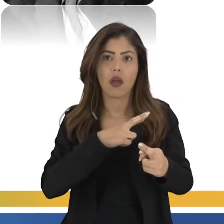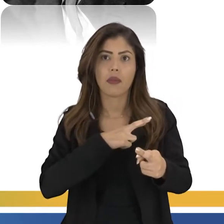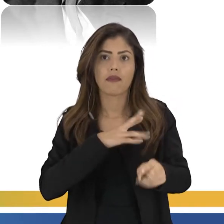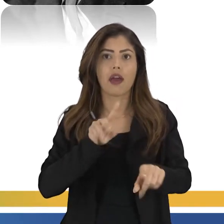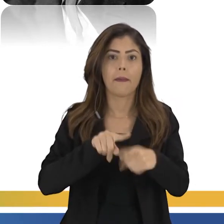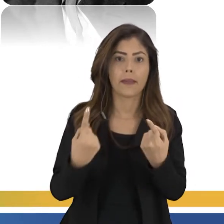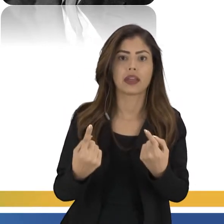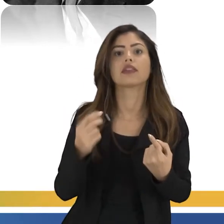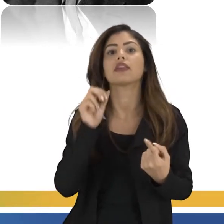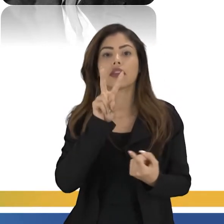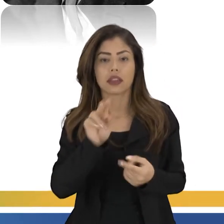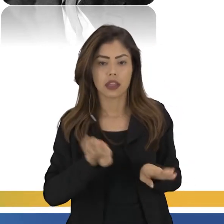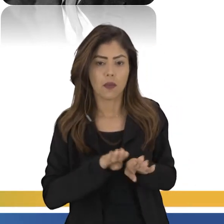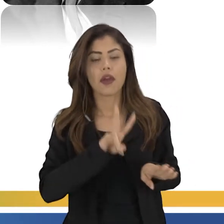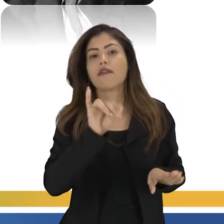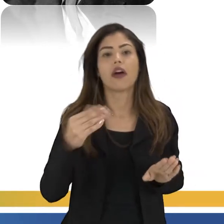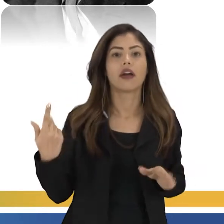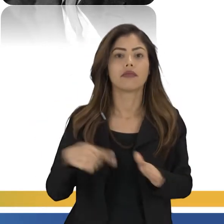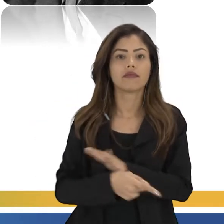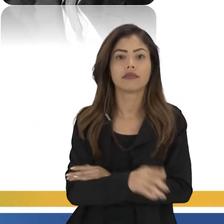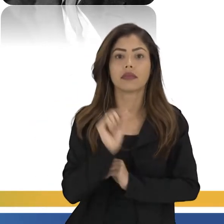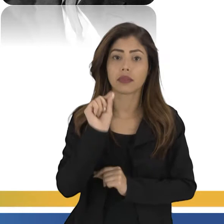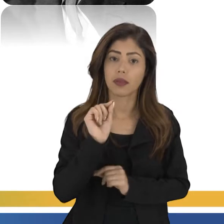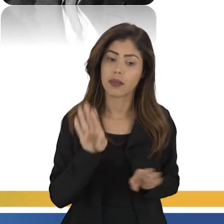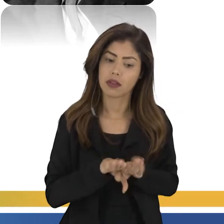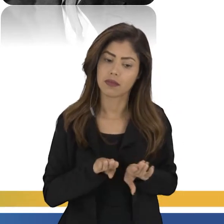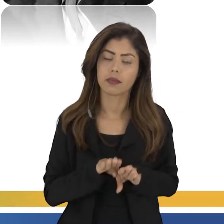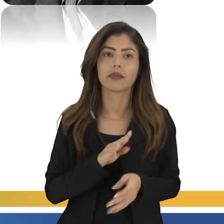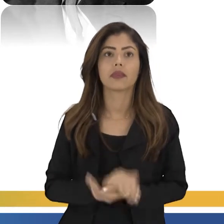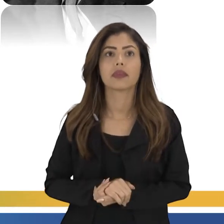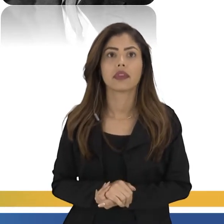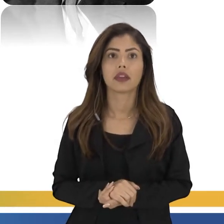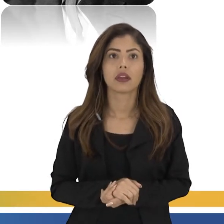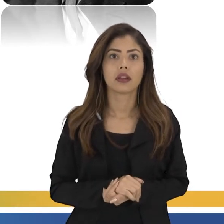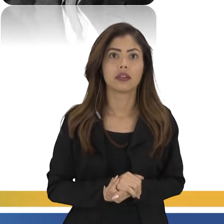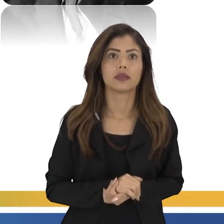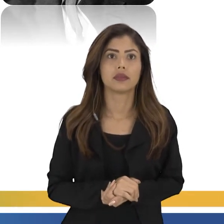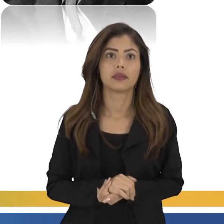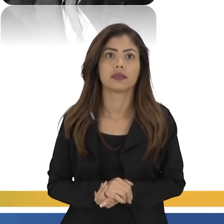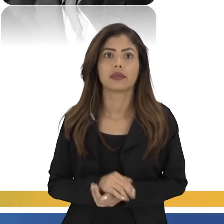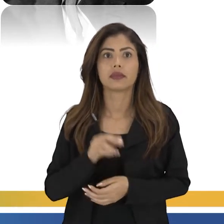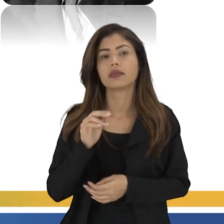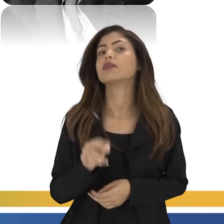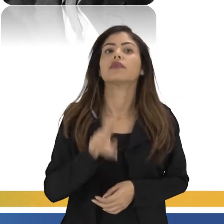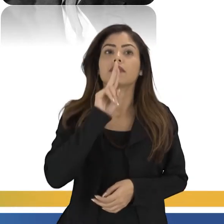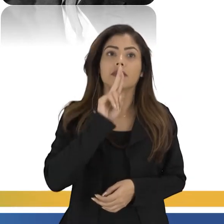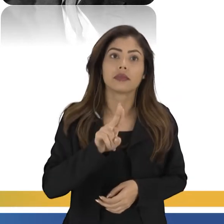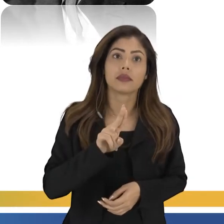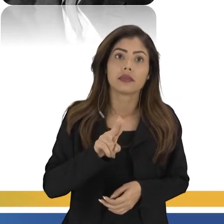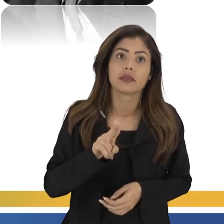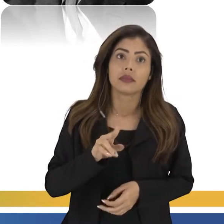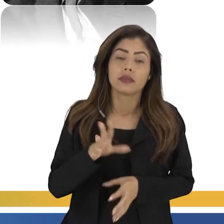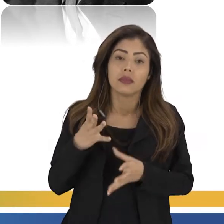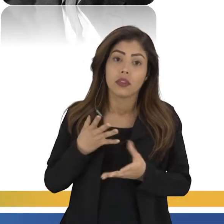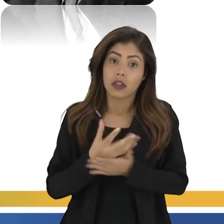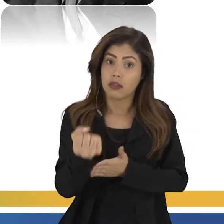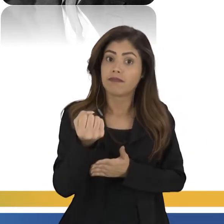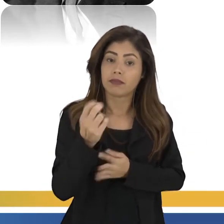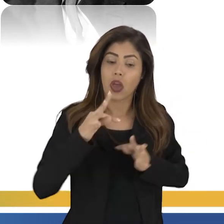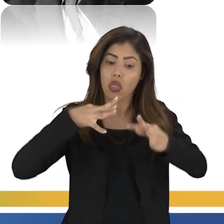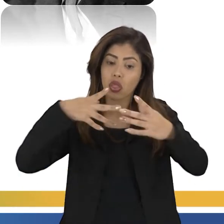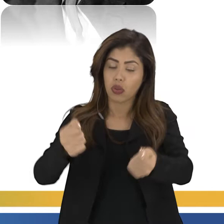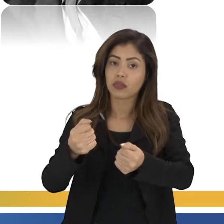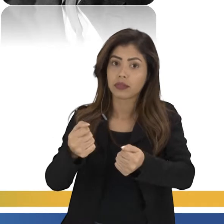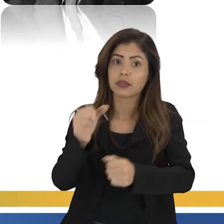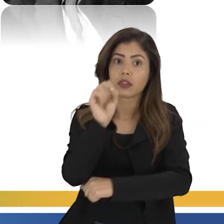mas ele também vai vir com essa intervenção. O resultado do programa, do New Deal, né? Ele não alcançou todo